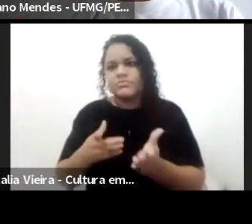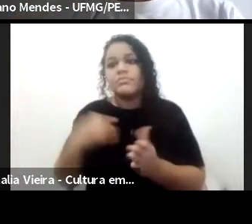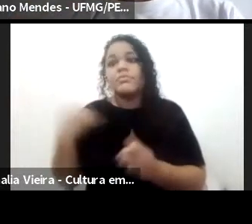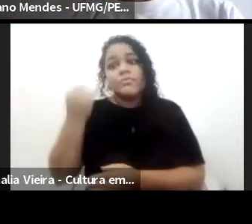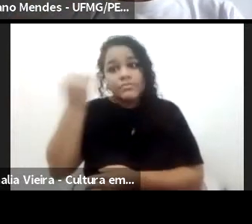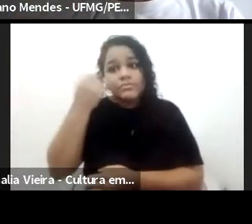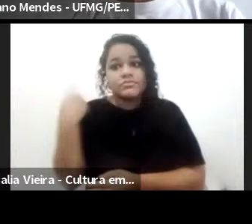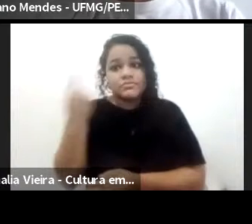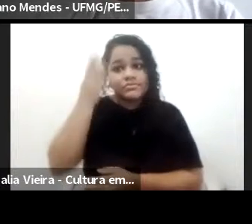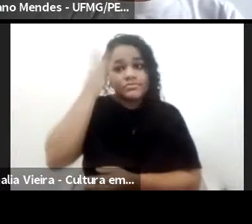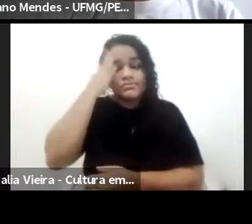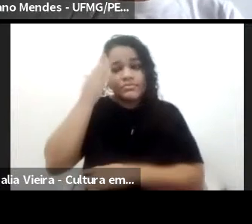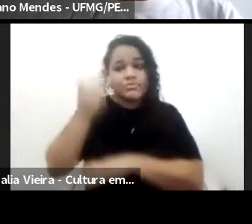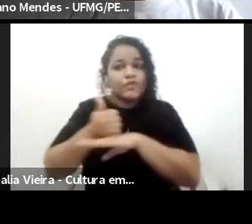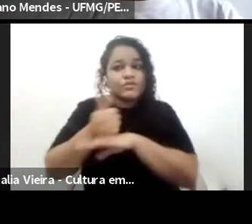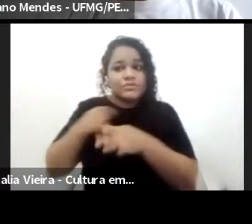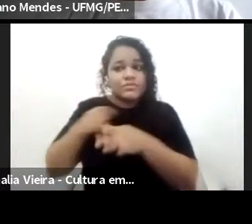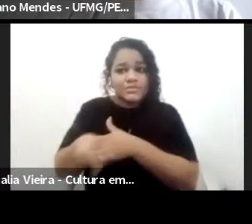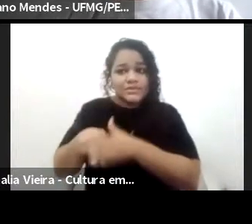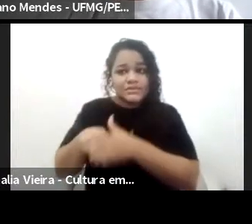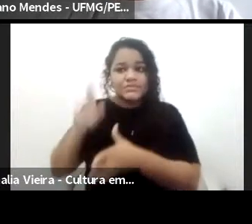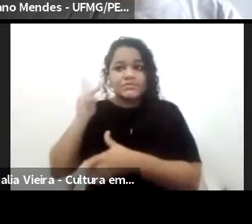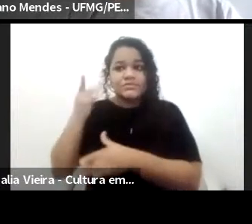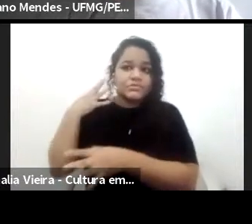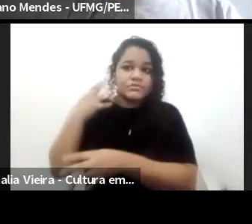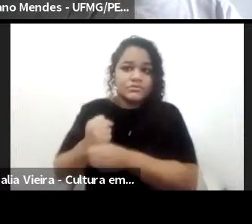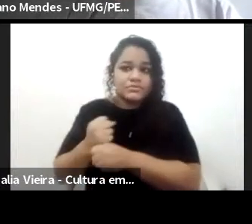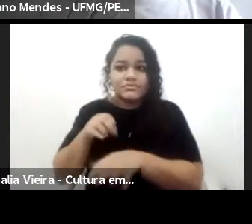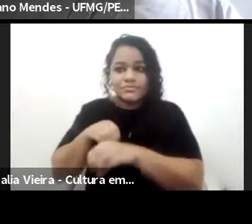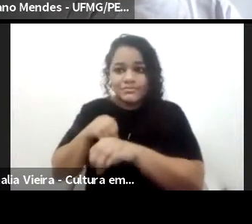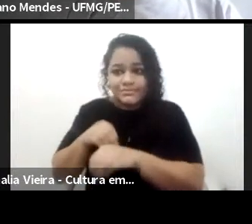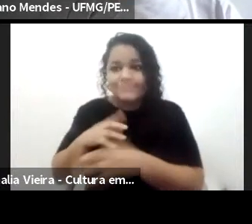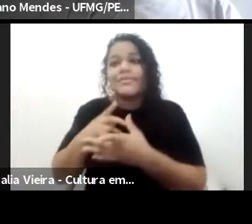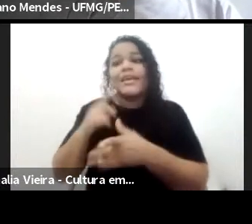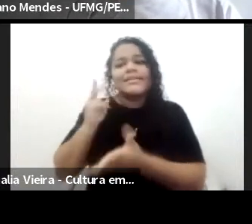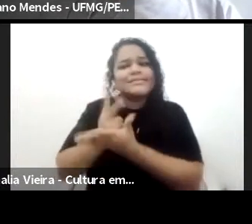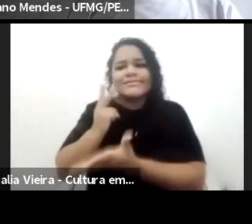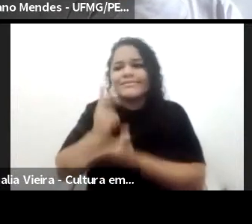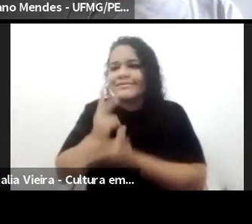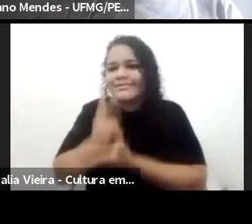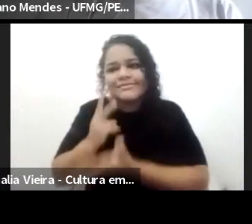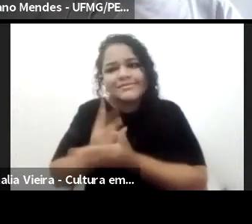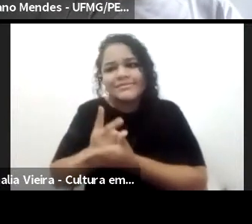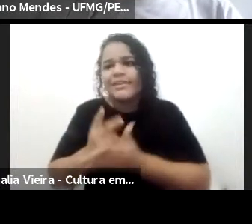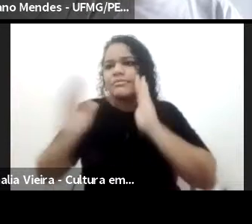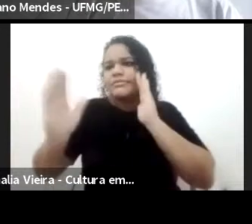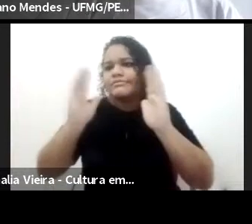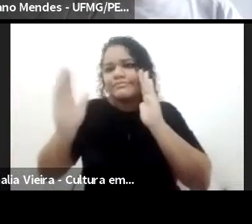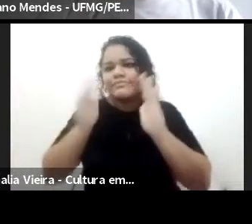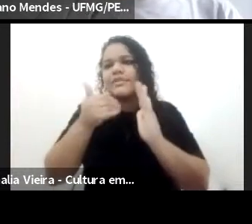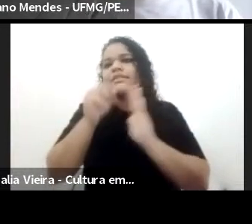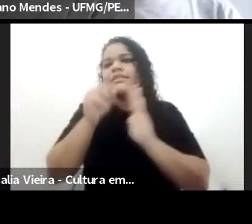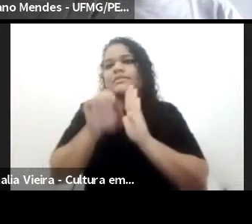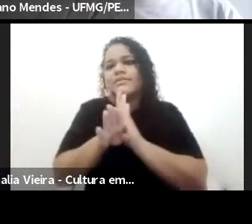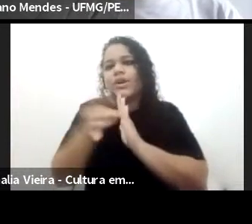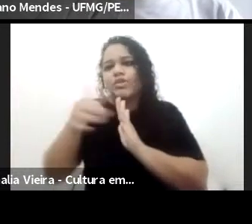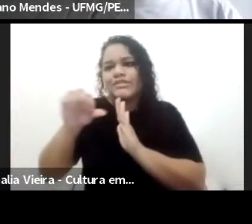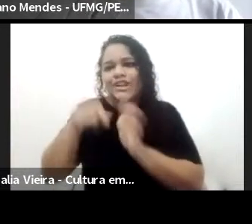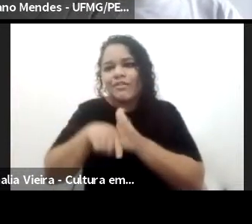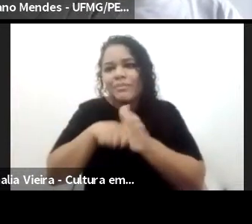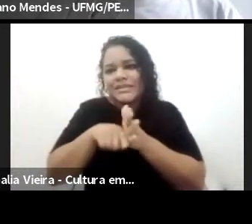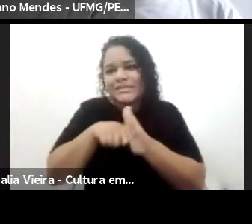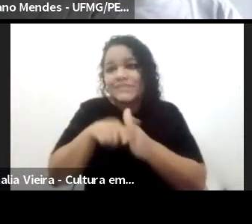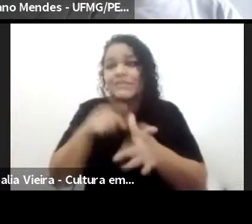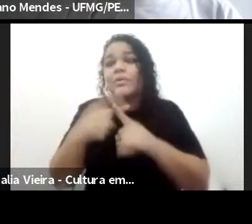educação, que trabalhamos tanto quando a gente trabalha com o século XIX como que os jornais se tornam grandes fontes para nós, então,